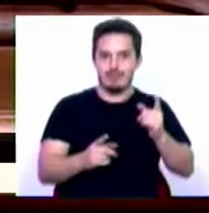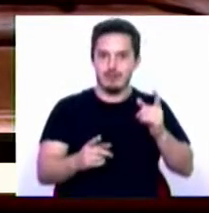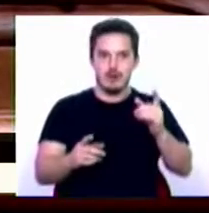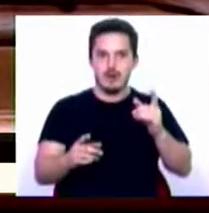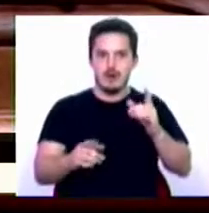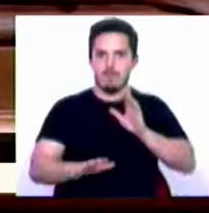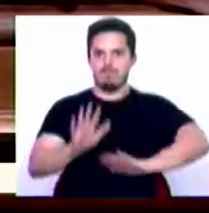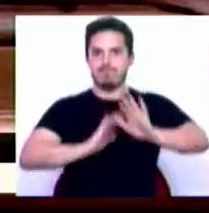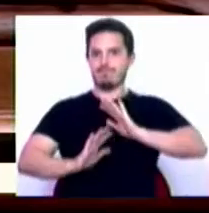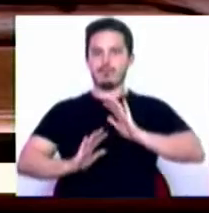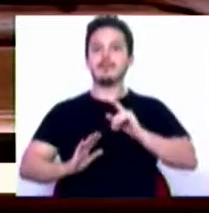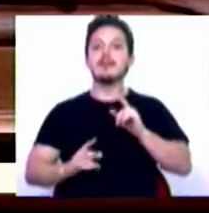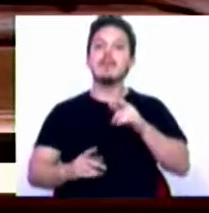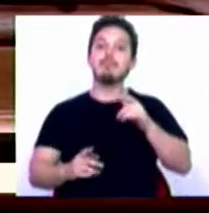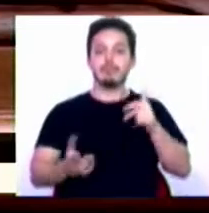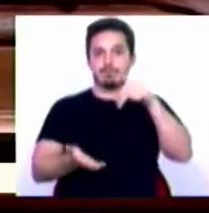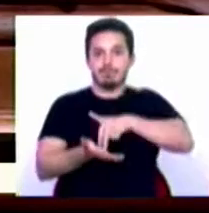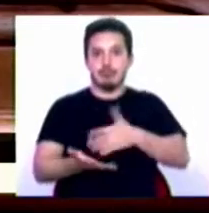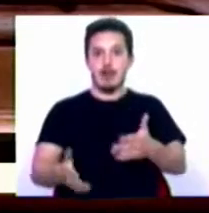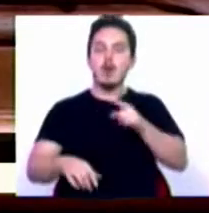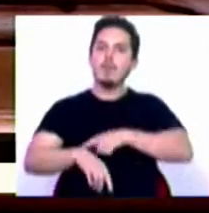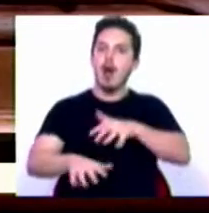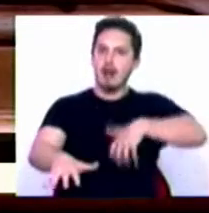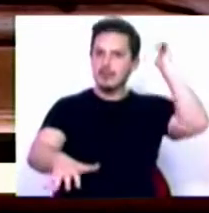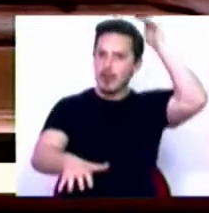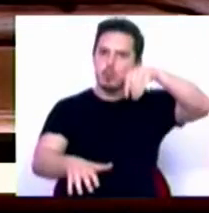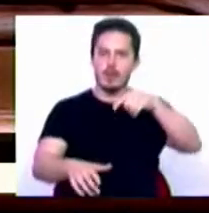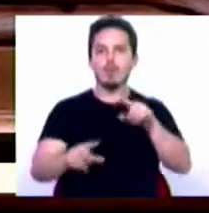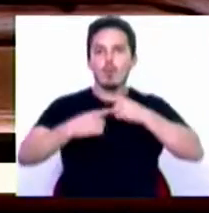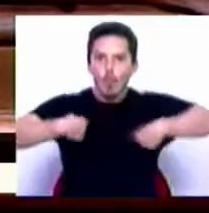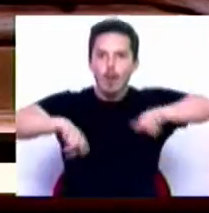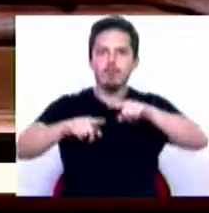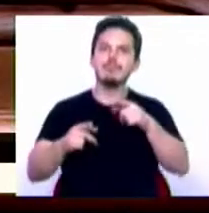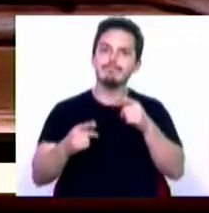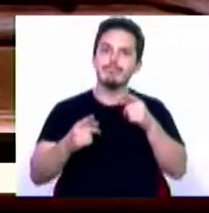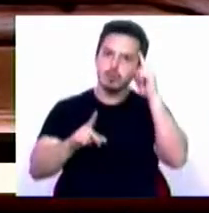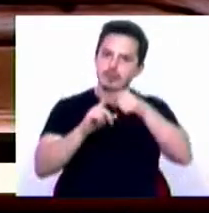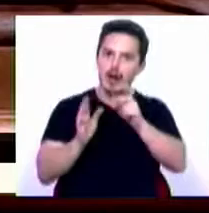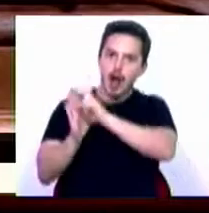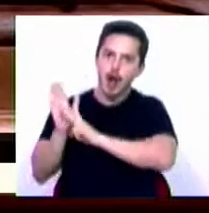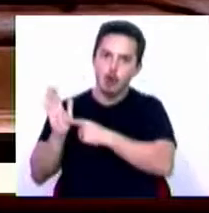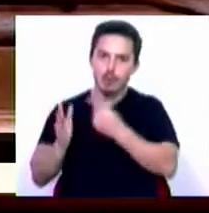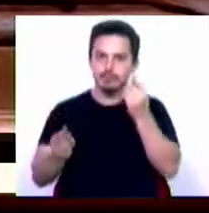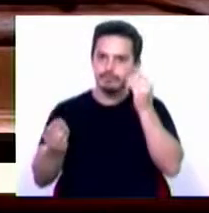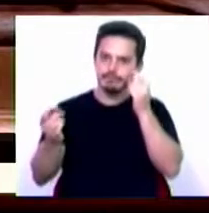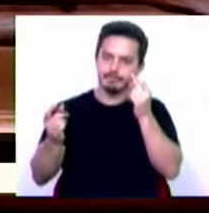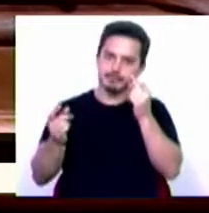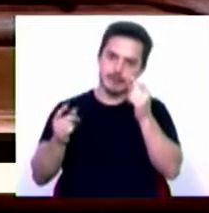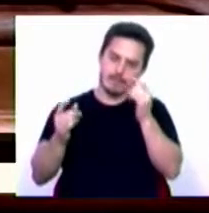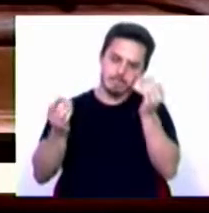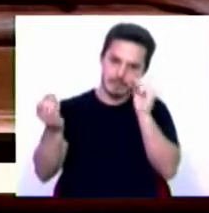Aqui chegados, ao momento em que a Assembleia da República reúne para apreciar o relatório final deste inquérito, podemos ver que este